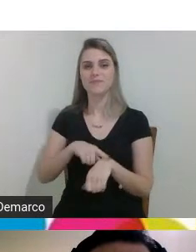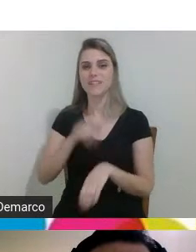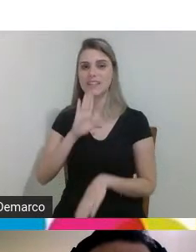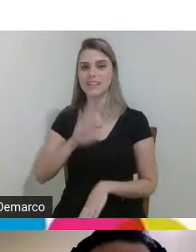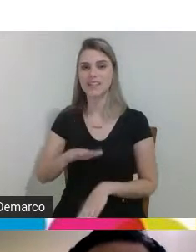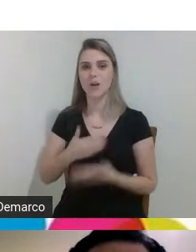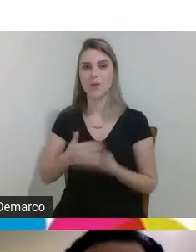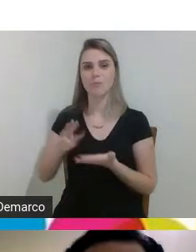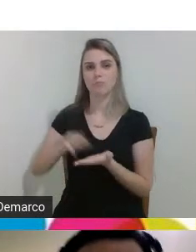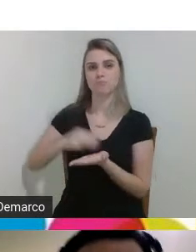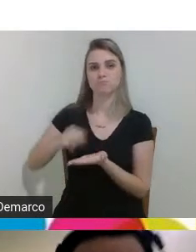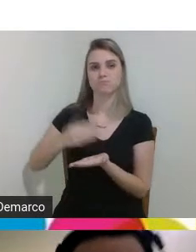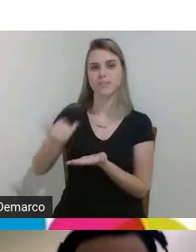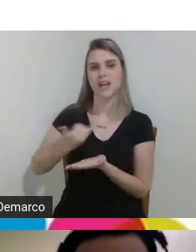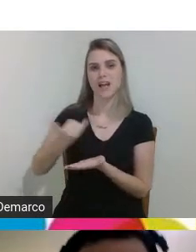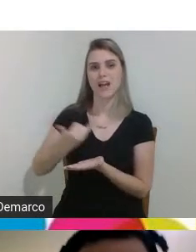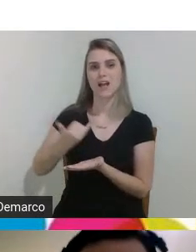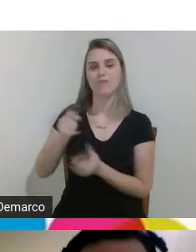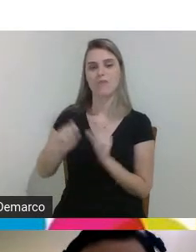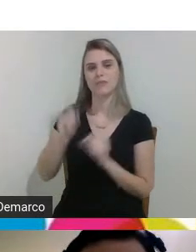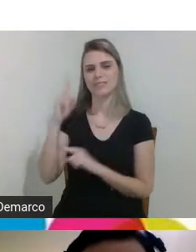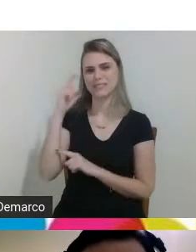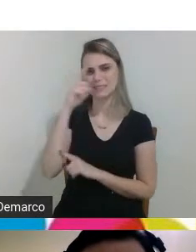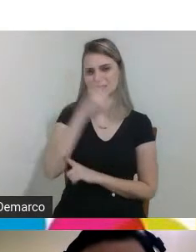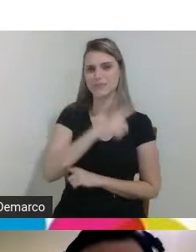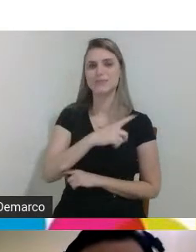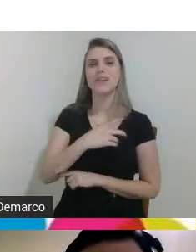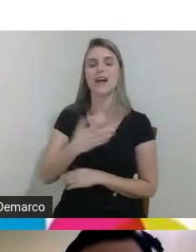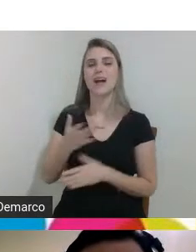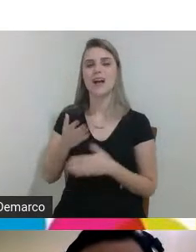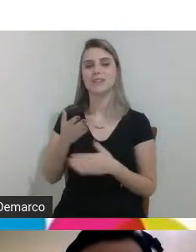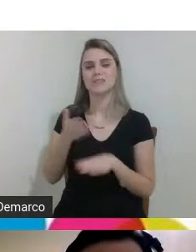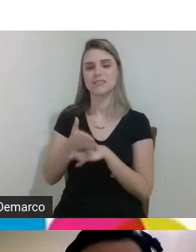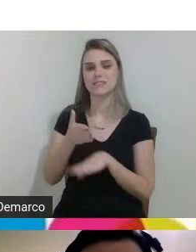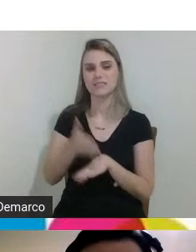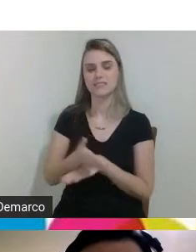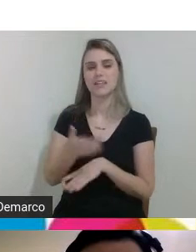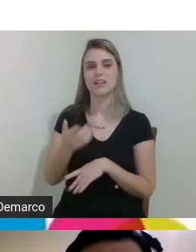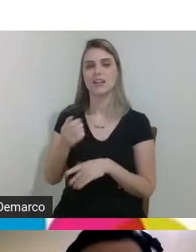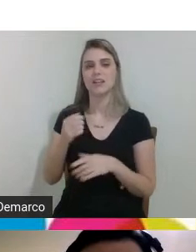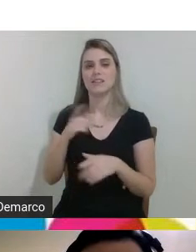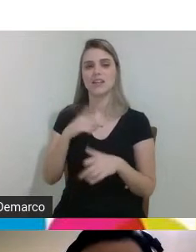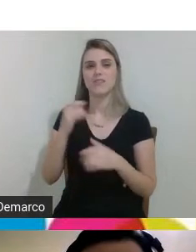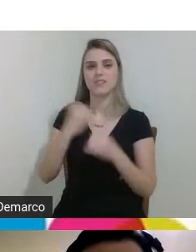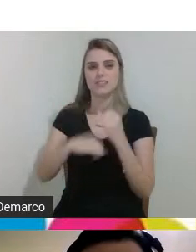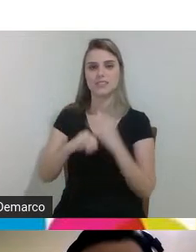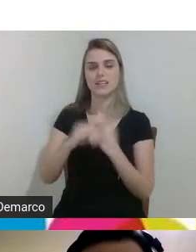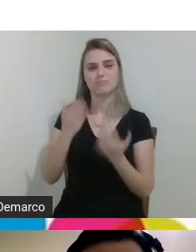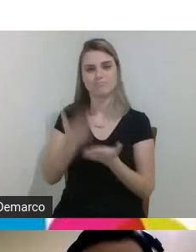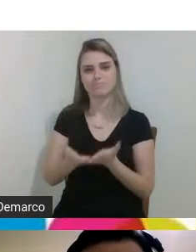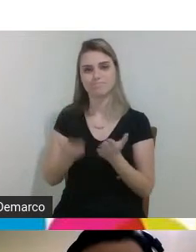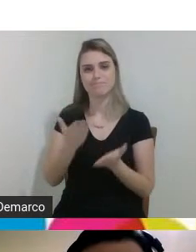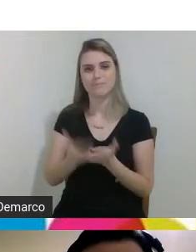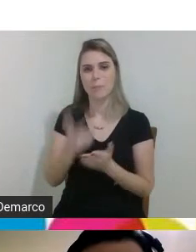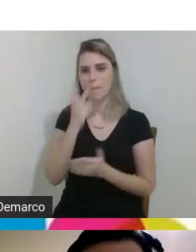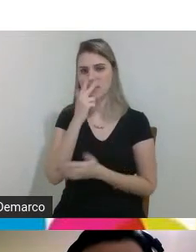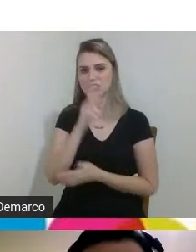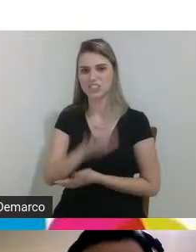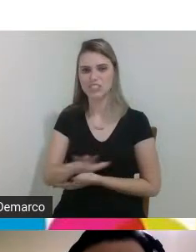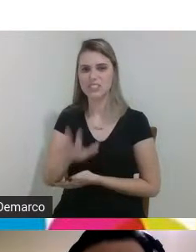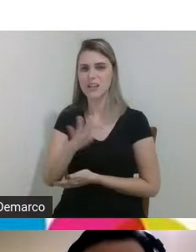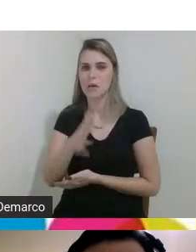a passar mensagem que estava com dificuldade de acessar estava travando caindo parece que é meio geral assim